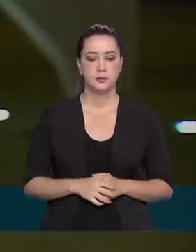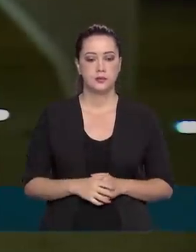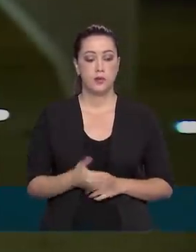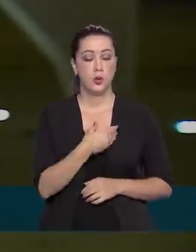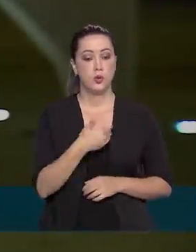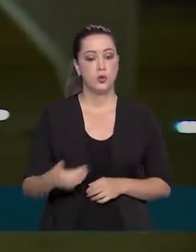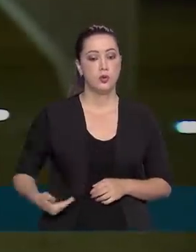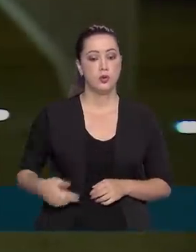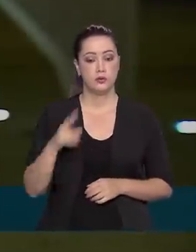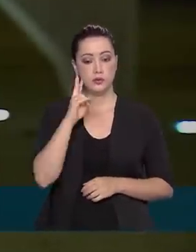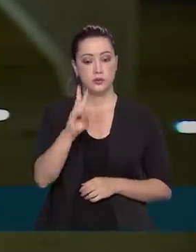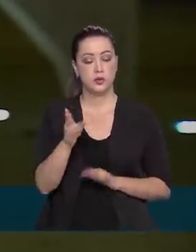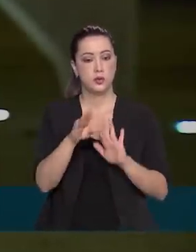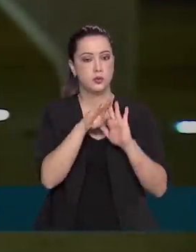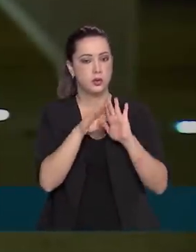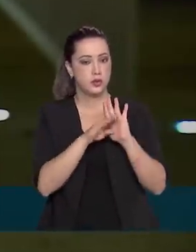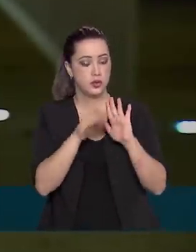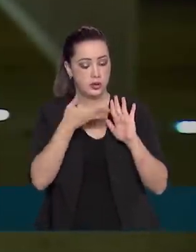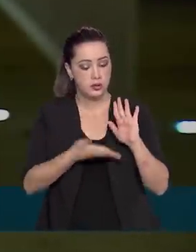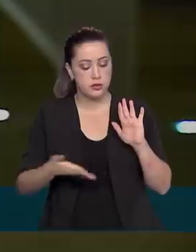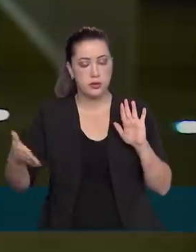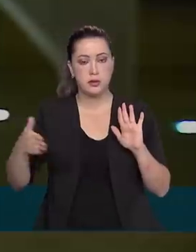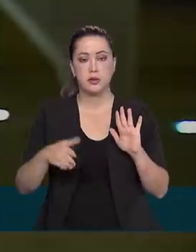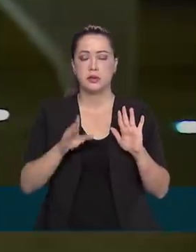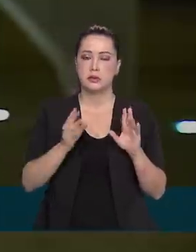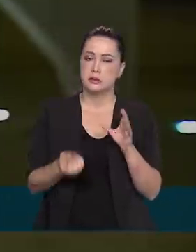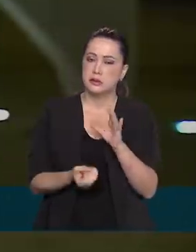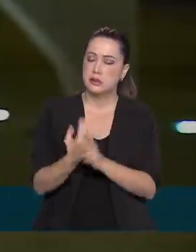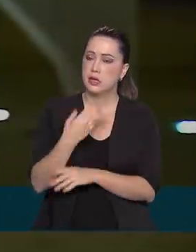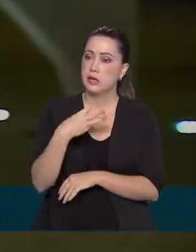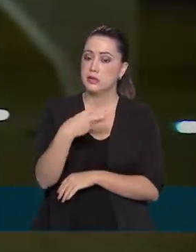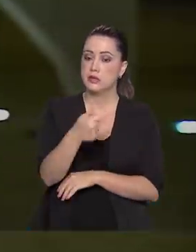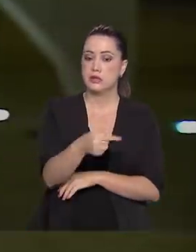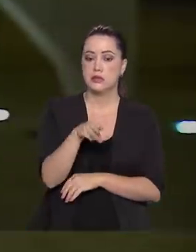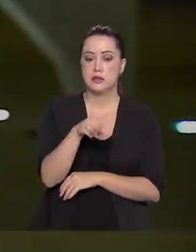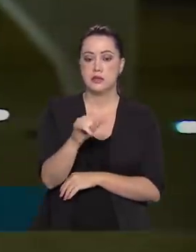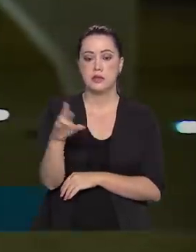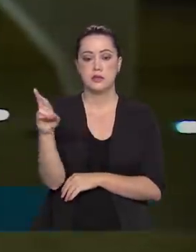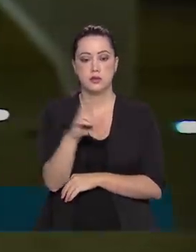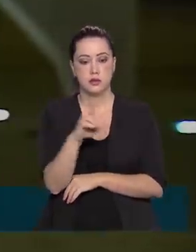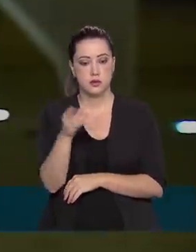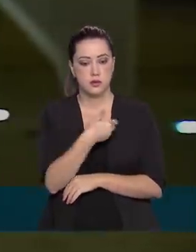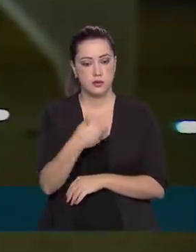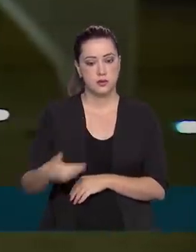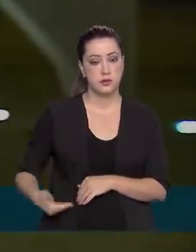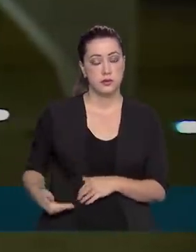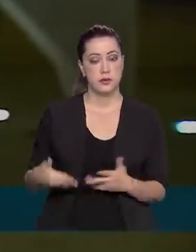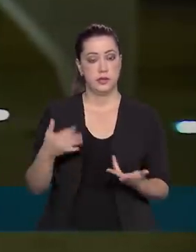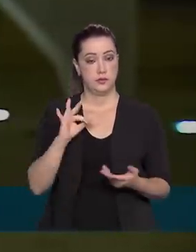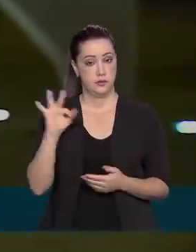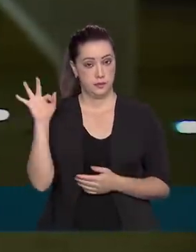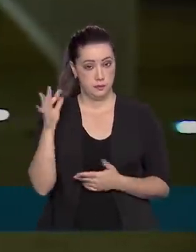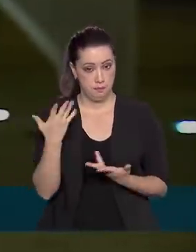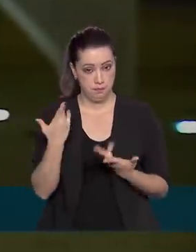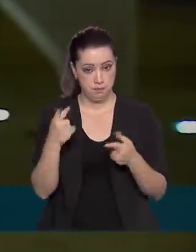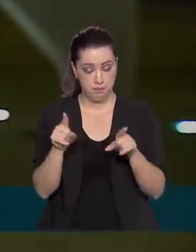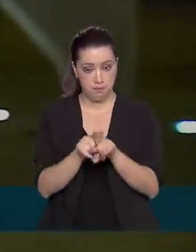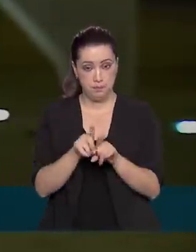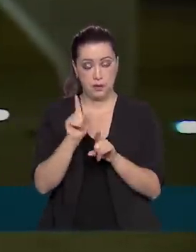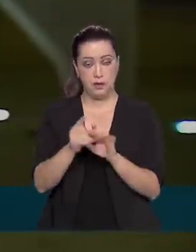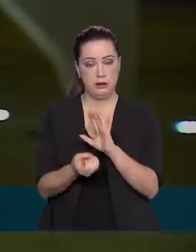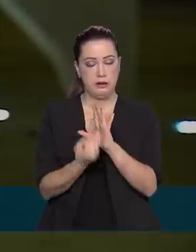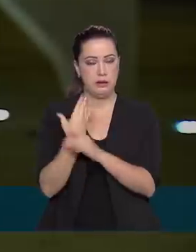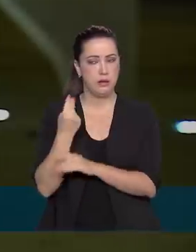rodada do PPI devem gerar pelo menos 37 bilhões de reais aos cofres públicos. Desde que o programa foi